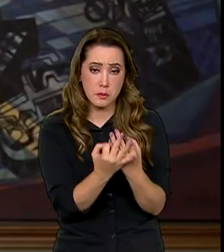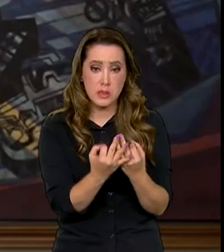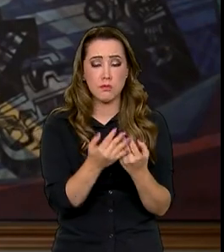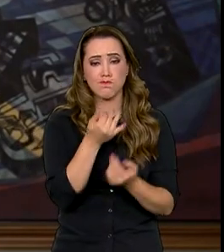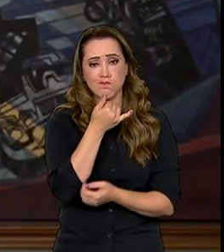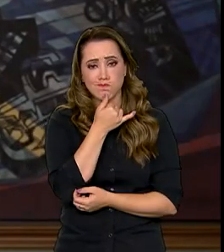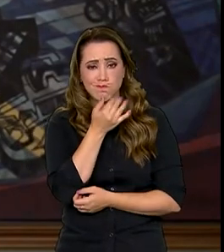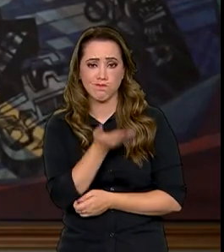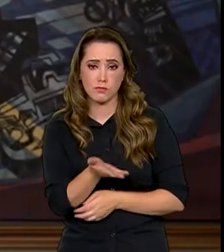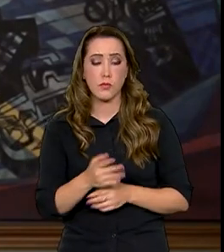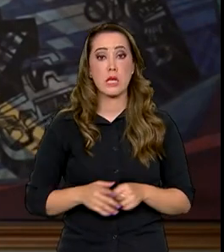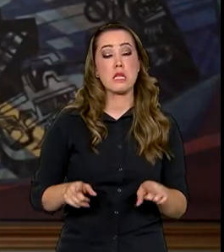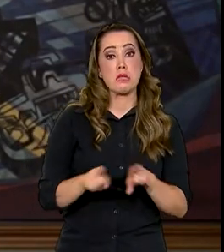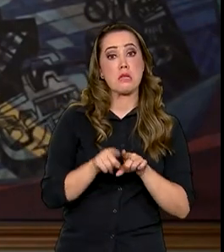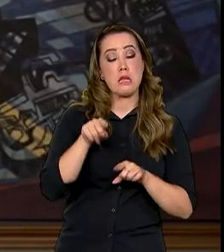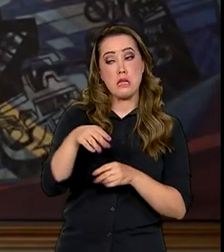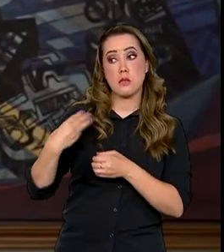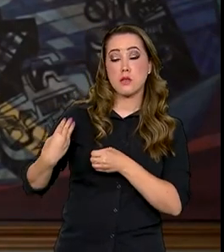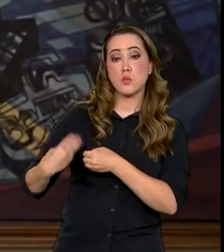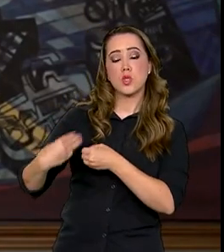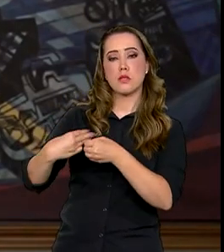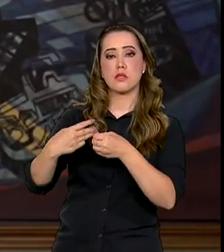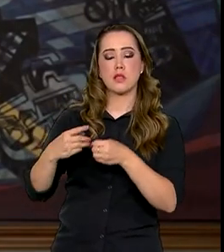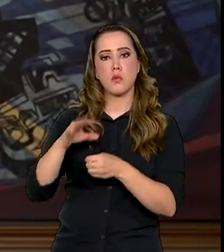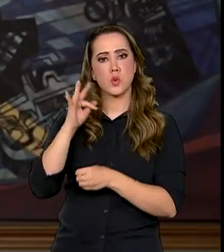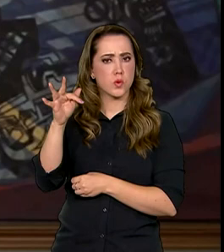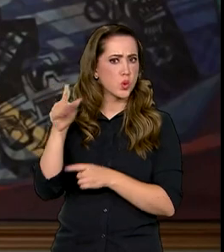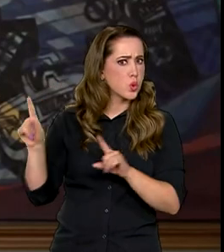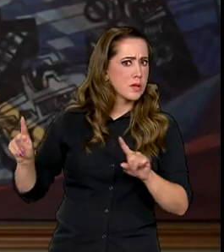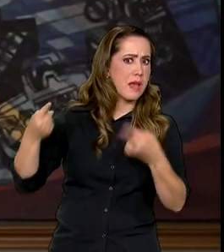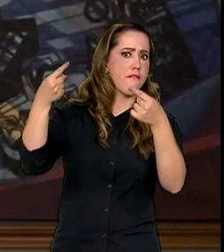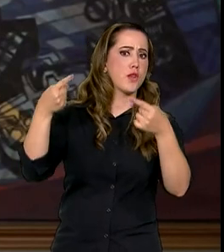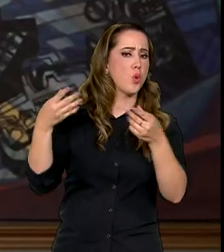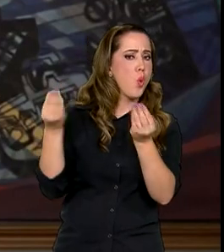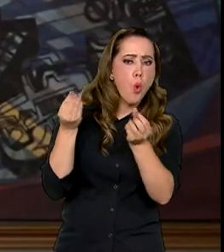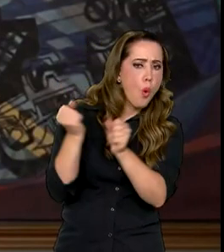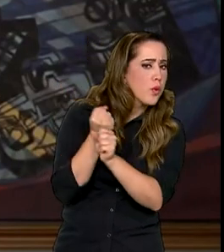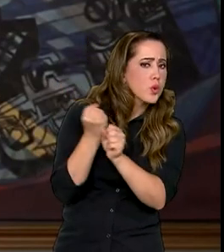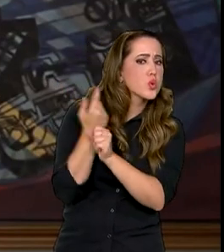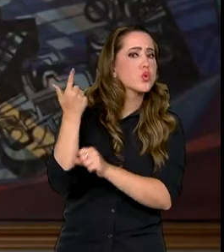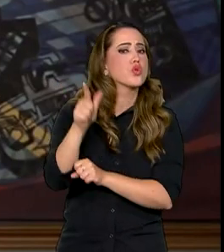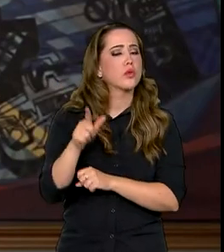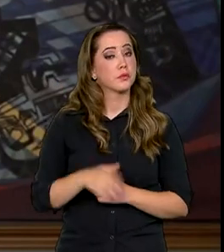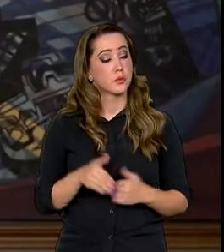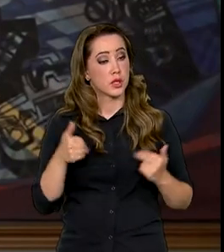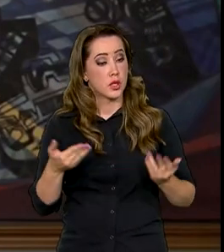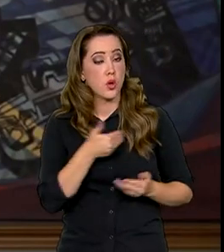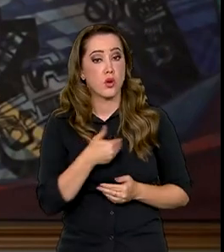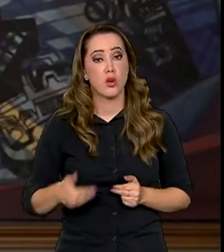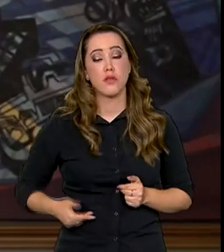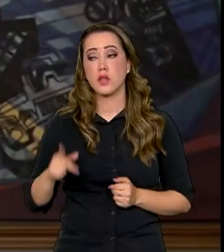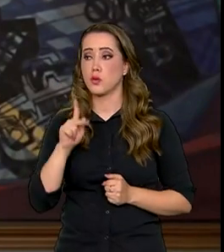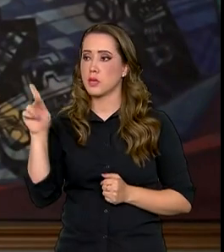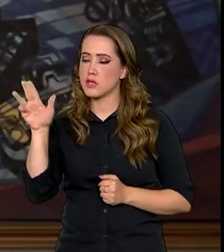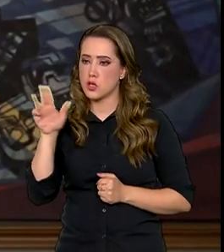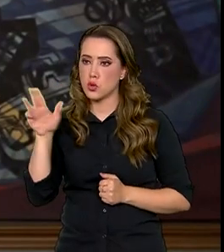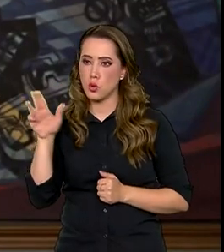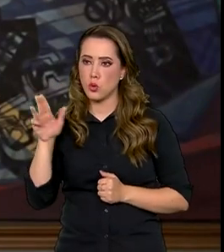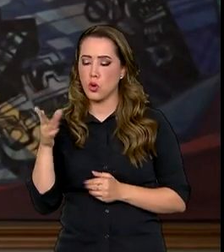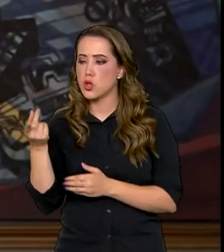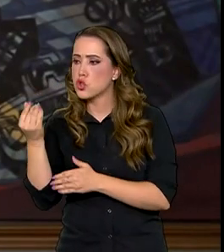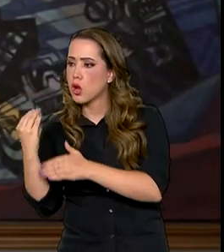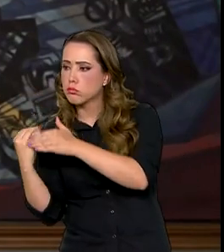essa cidade, esses municípios têm um imenso desafio pela frente de reconstrução. Então, o governo do presidente Lula está deslocando recursos,